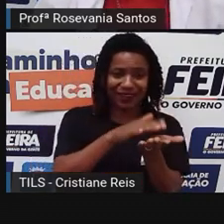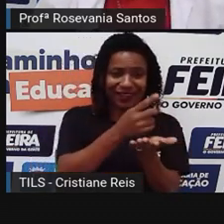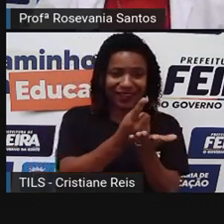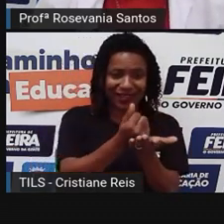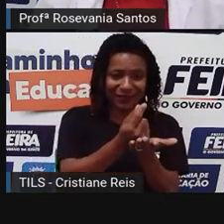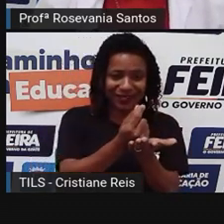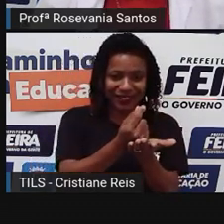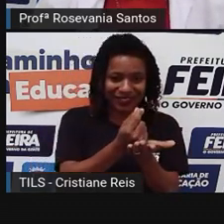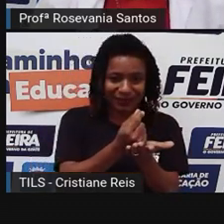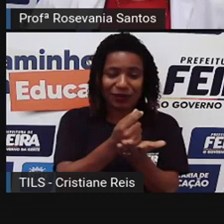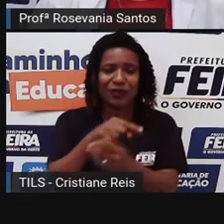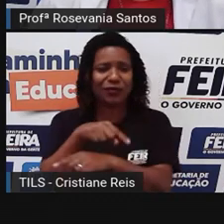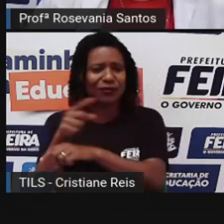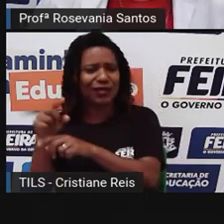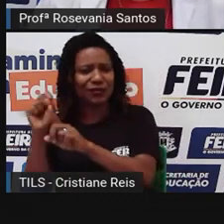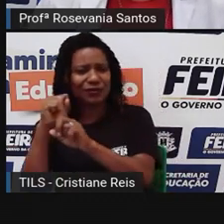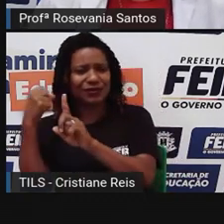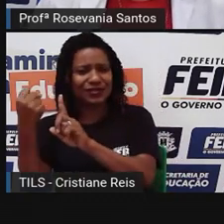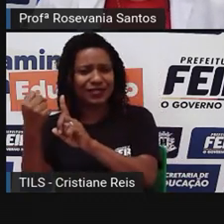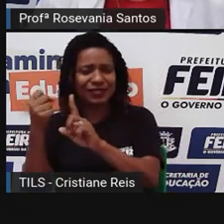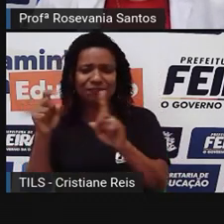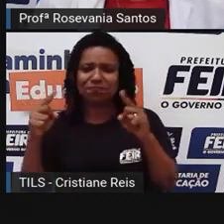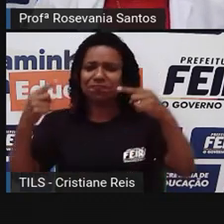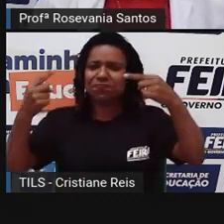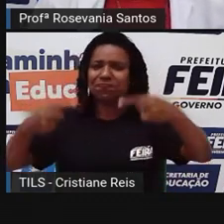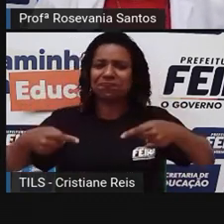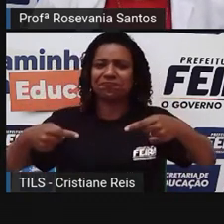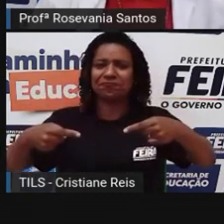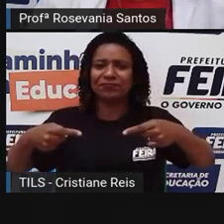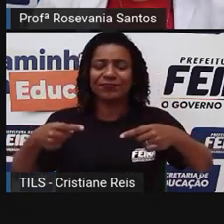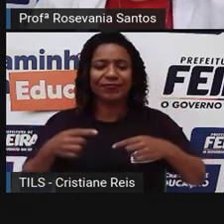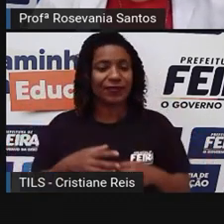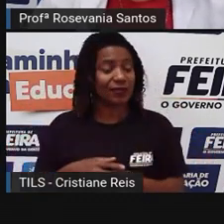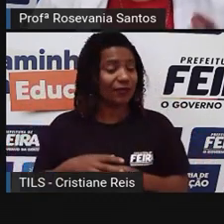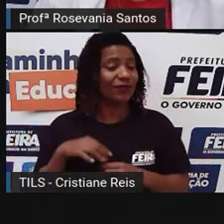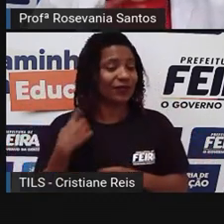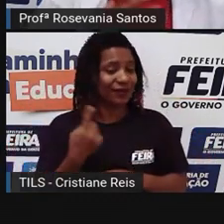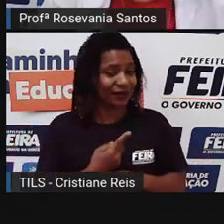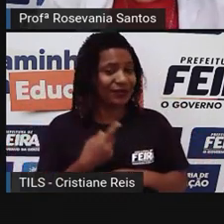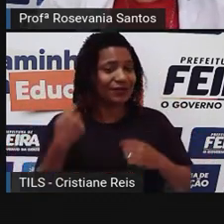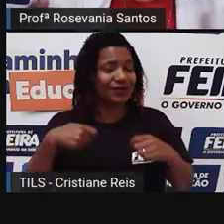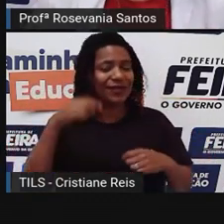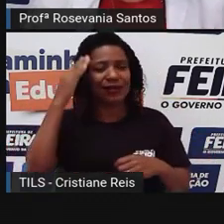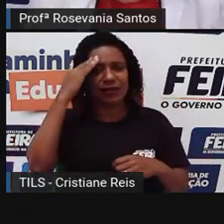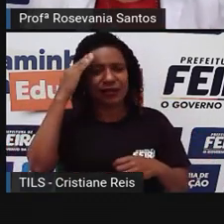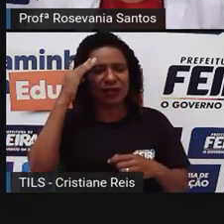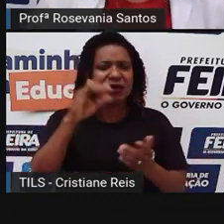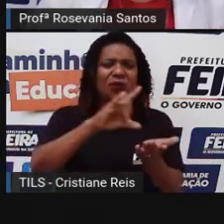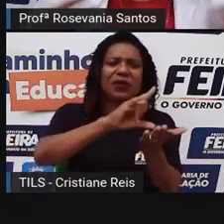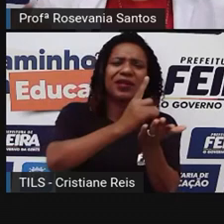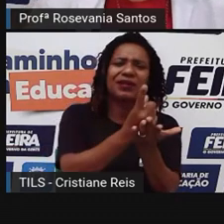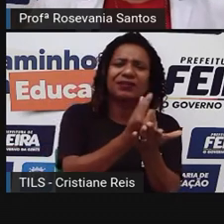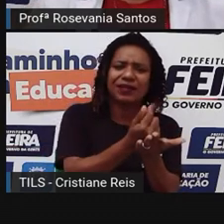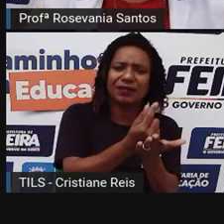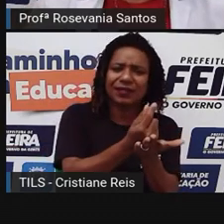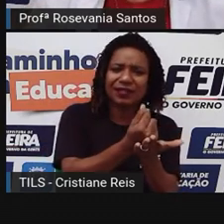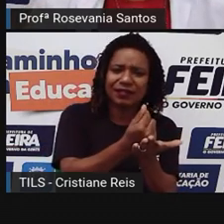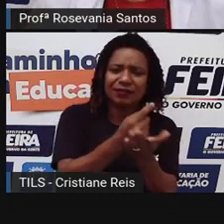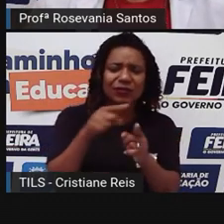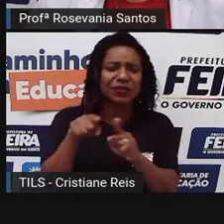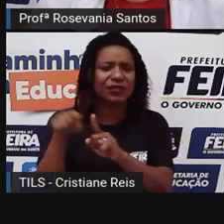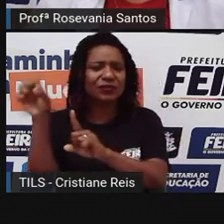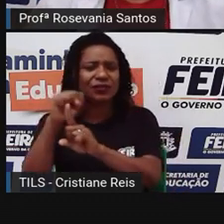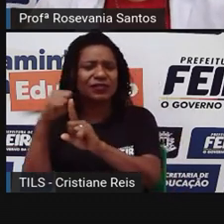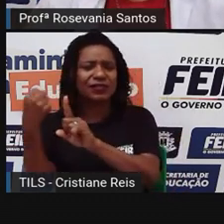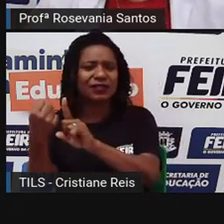Então, vocês estão percebendo aí que a gente precisa, né? Dessas... Entender esses dois termos, capitalismo e socialismo, para que a gente